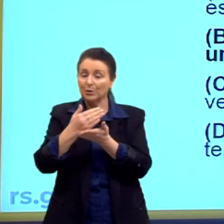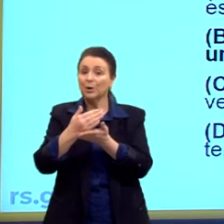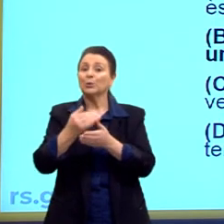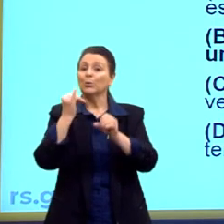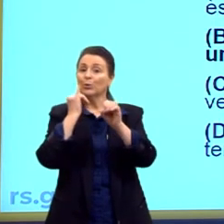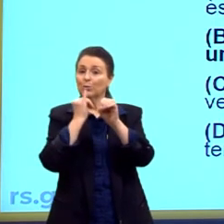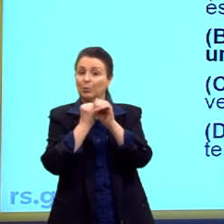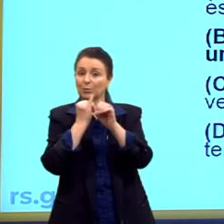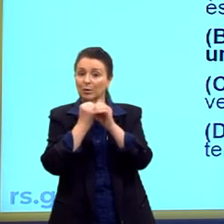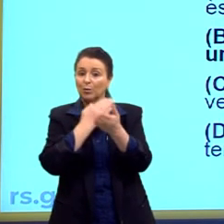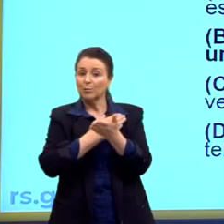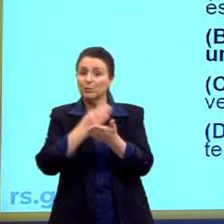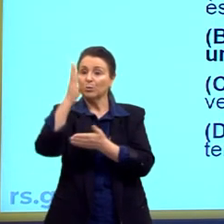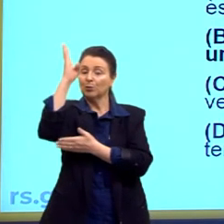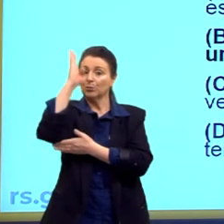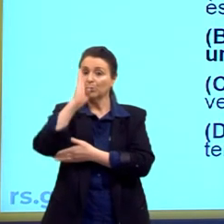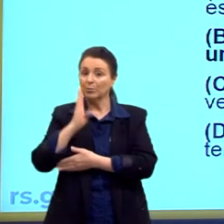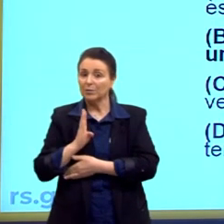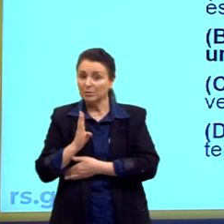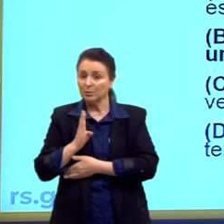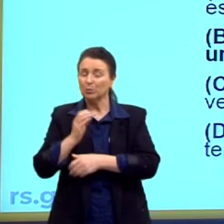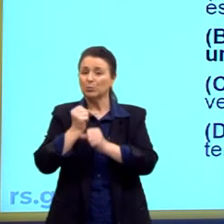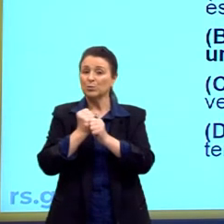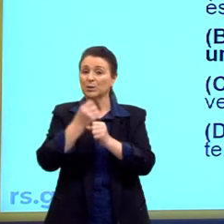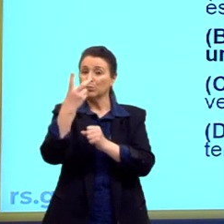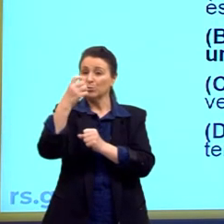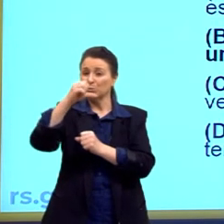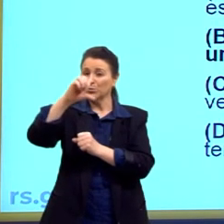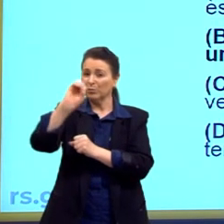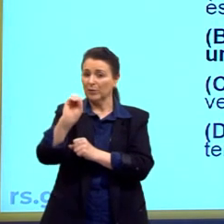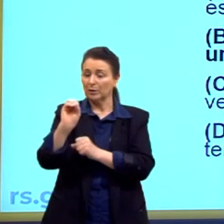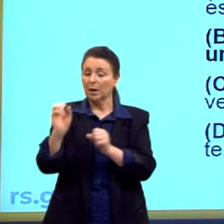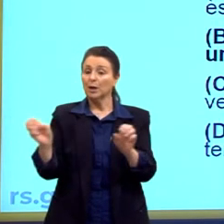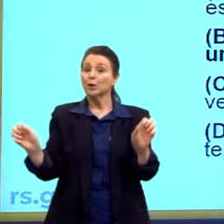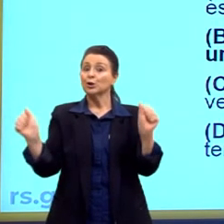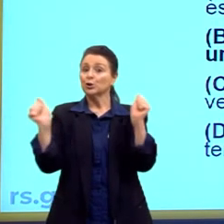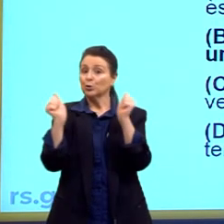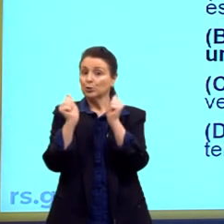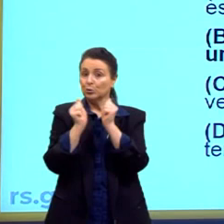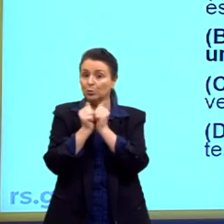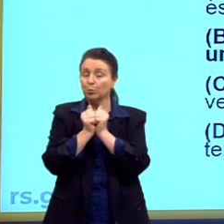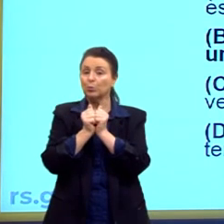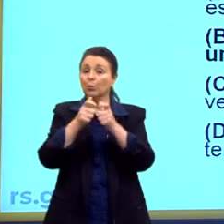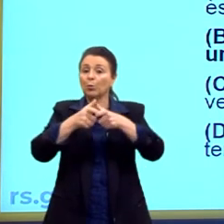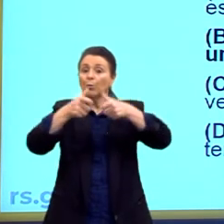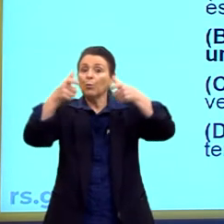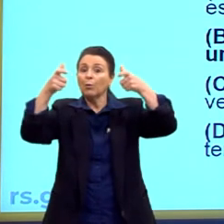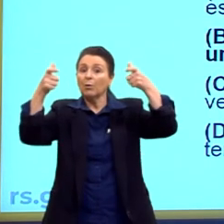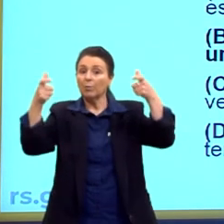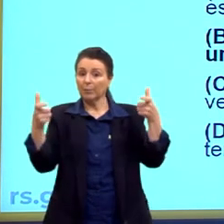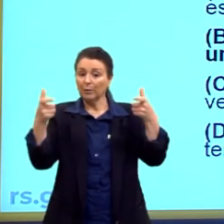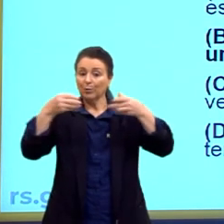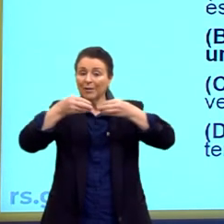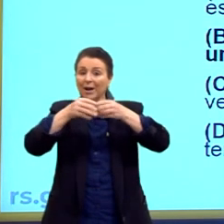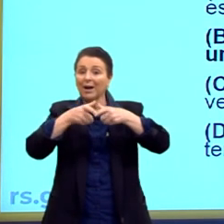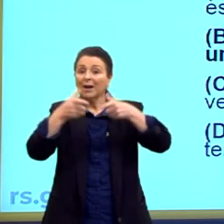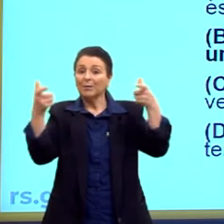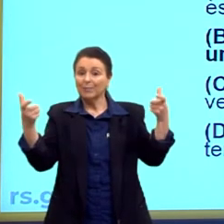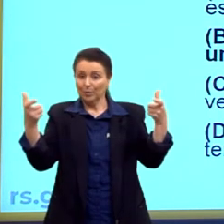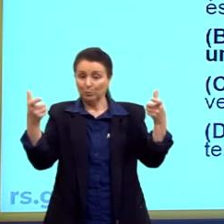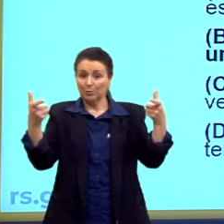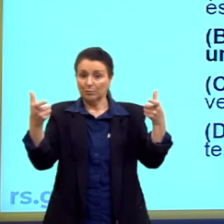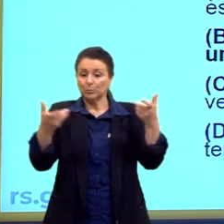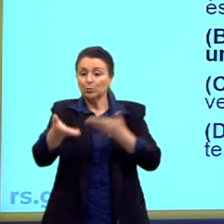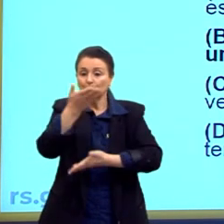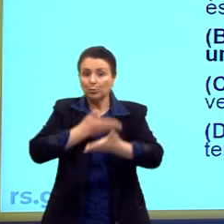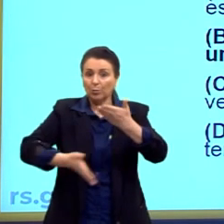que teve lugar no Brasil, especialmente a partir dos anos 90, em paralelo com a intensificação da abertura comercial e financeira. A